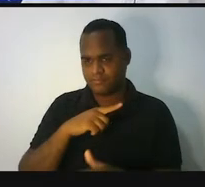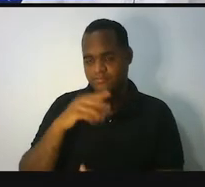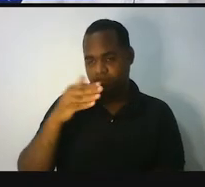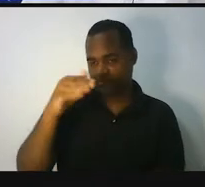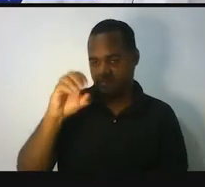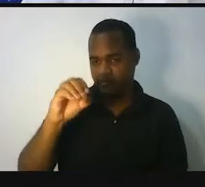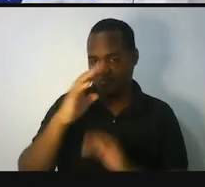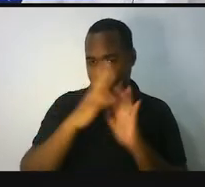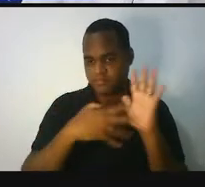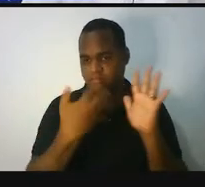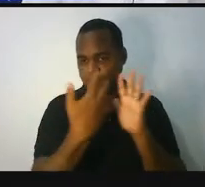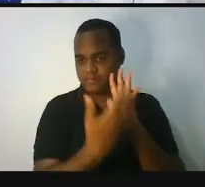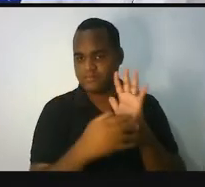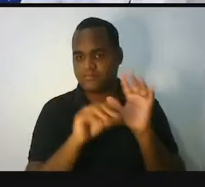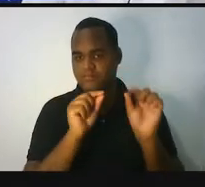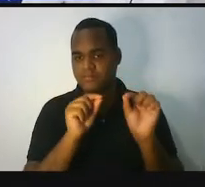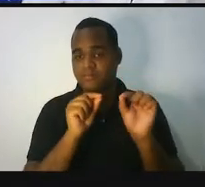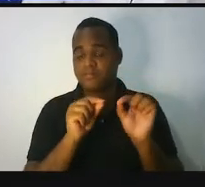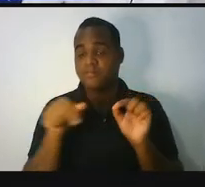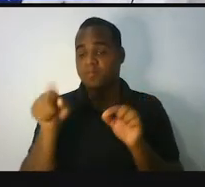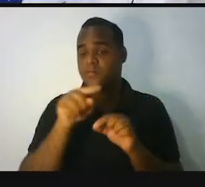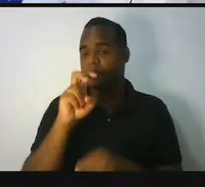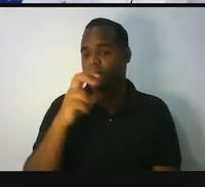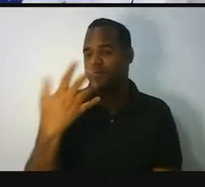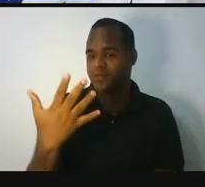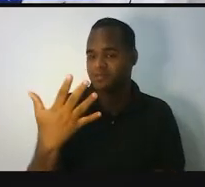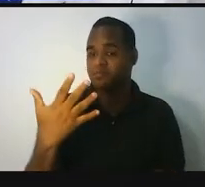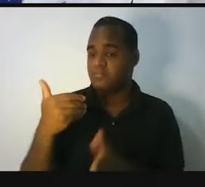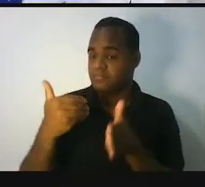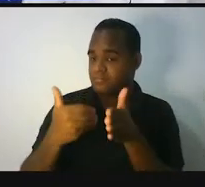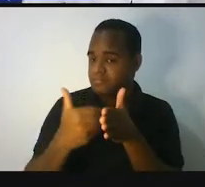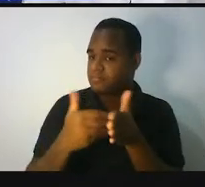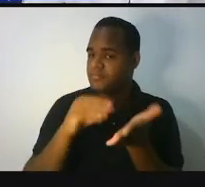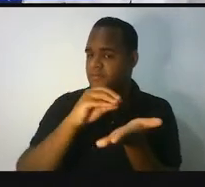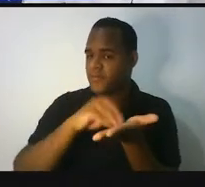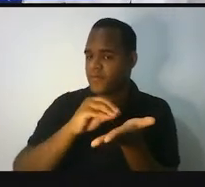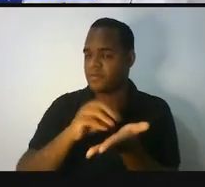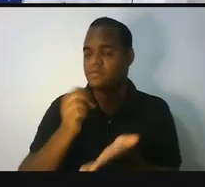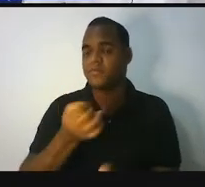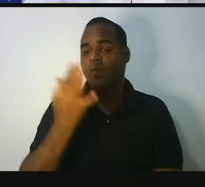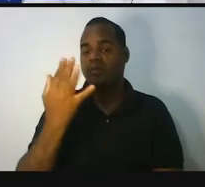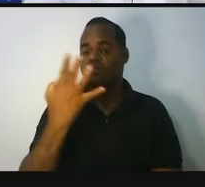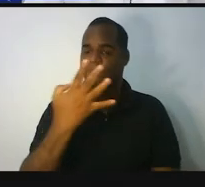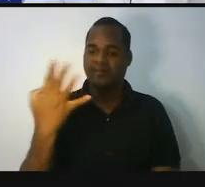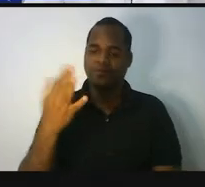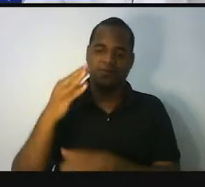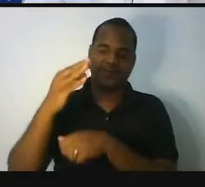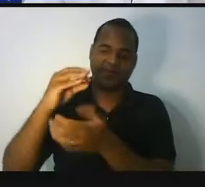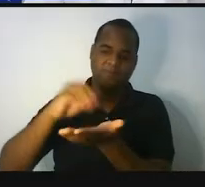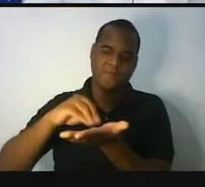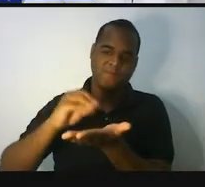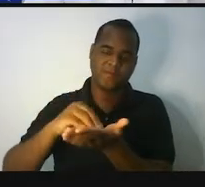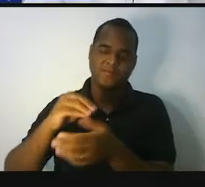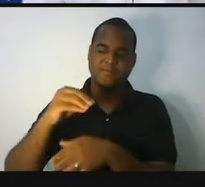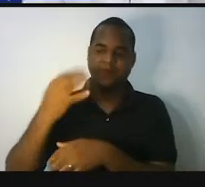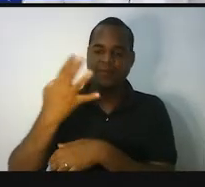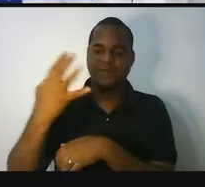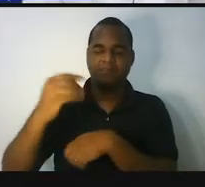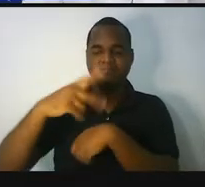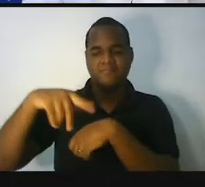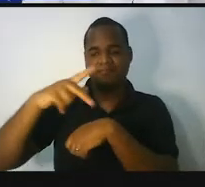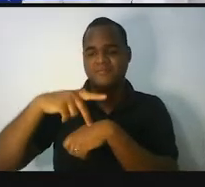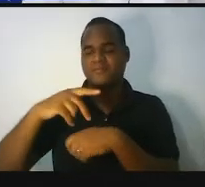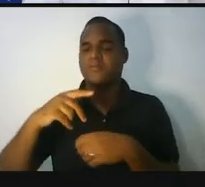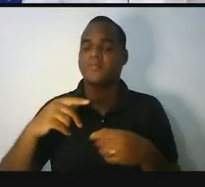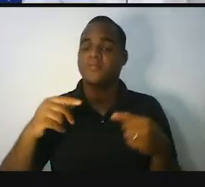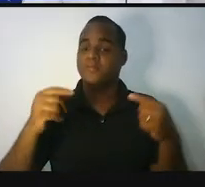colocados na tabela, para 54, ainda restam 44 países. Então,